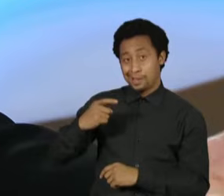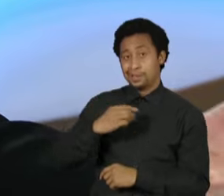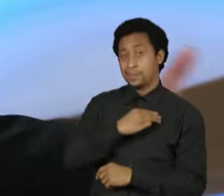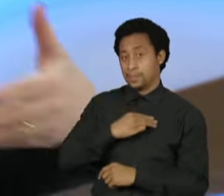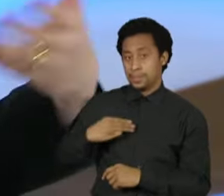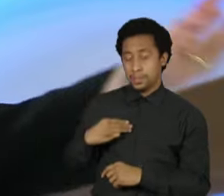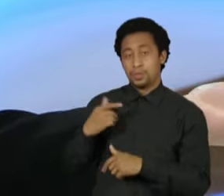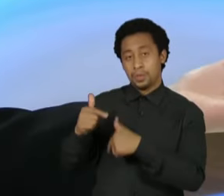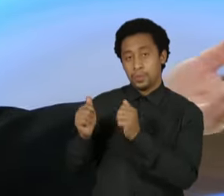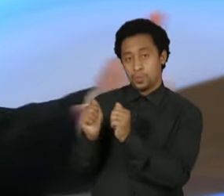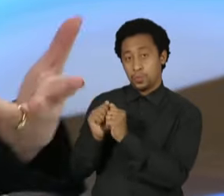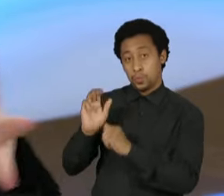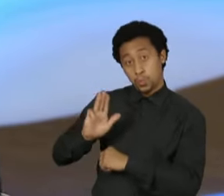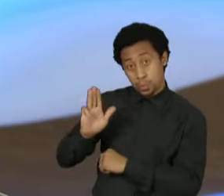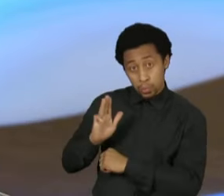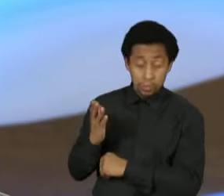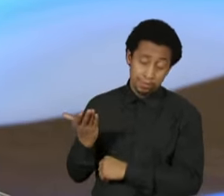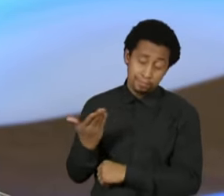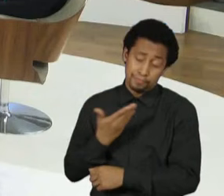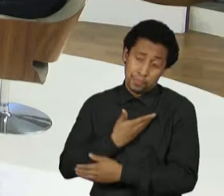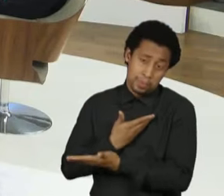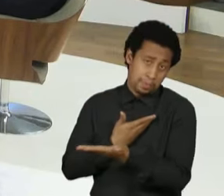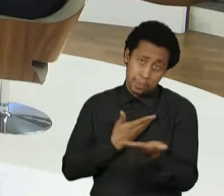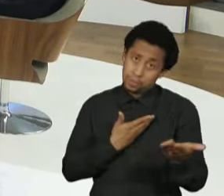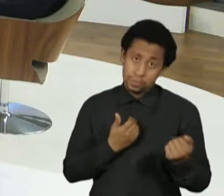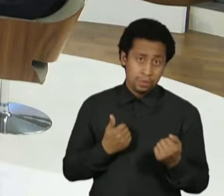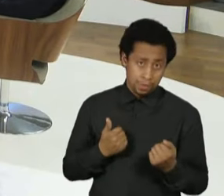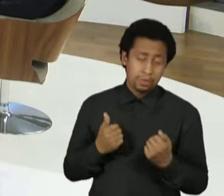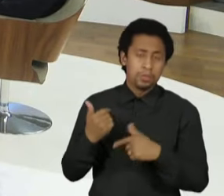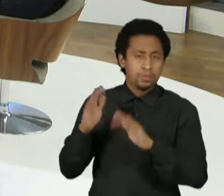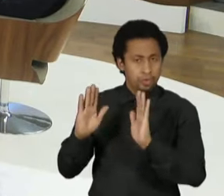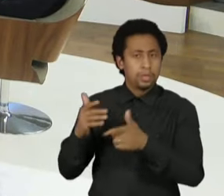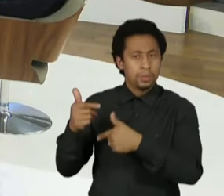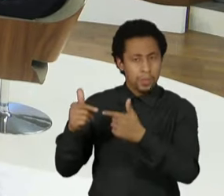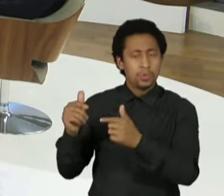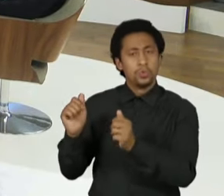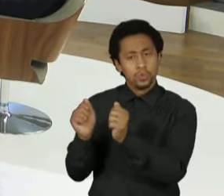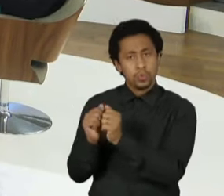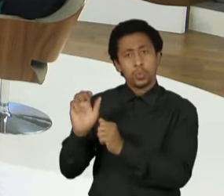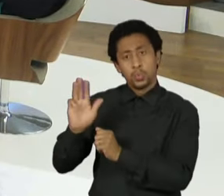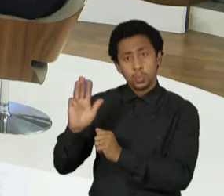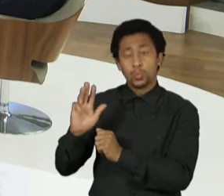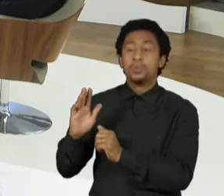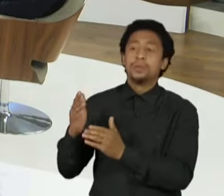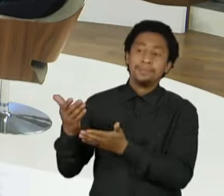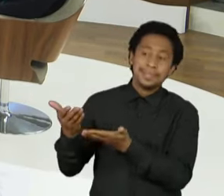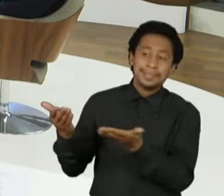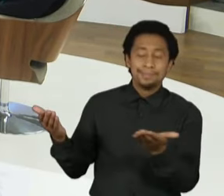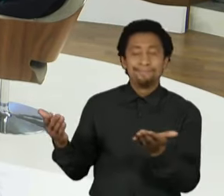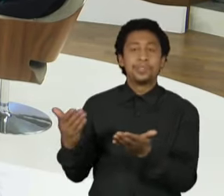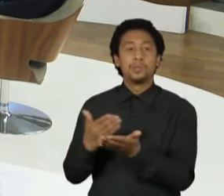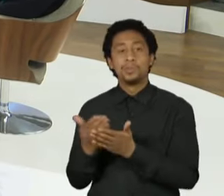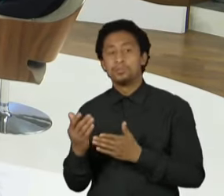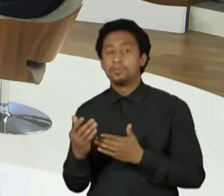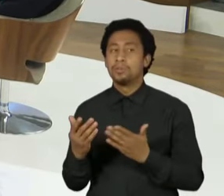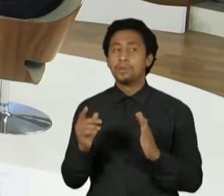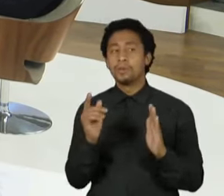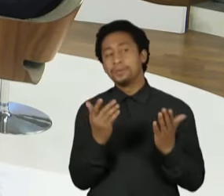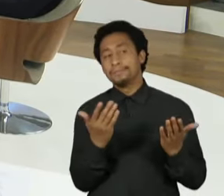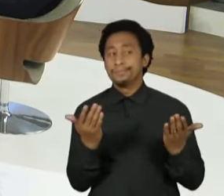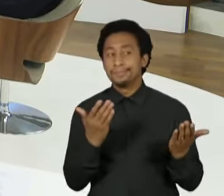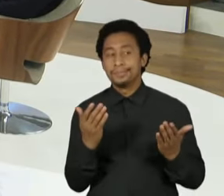senadores que têm uma história com esse presidente Lula, começaram a questionar, depois de já terem participado de outras